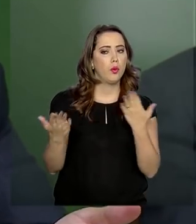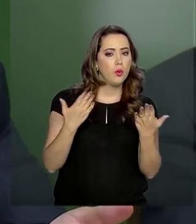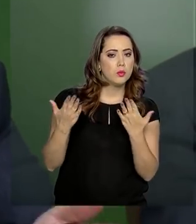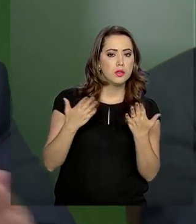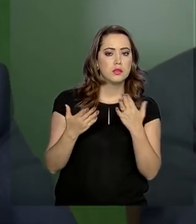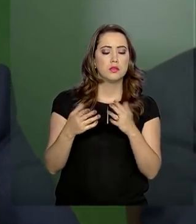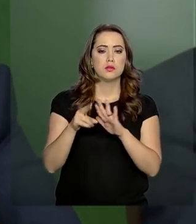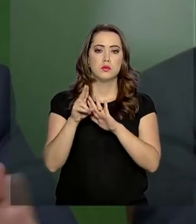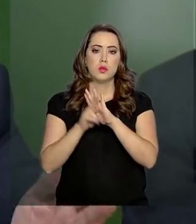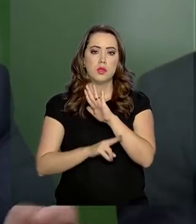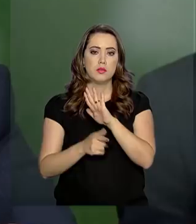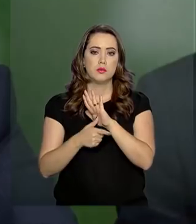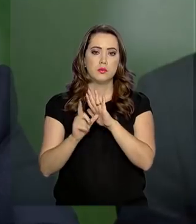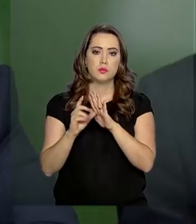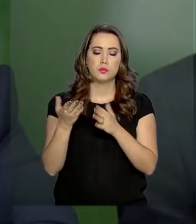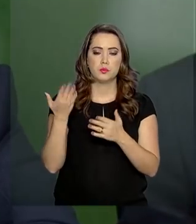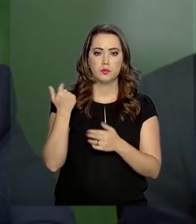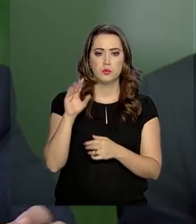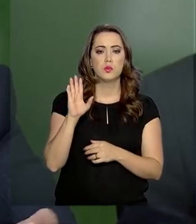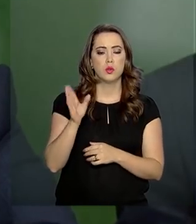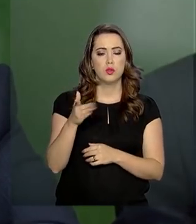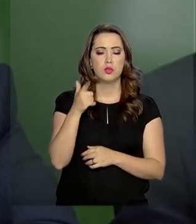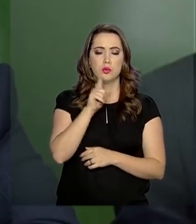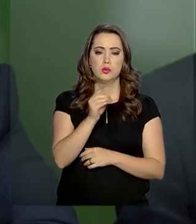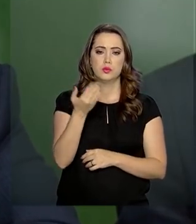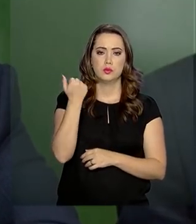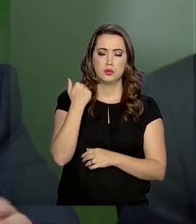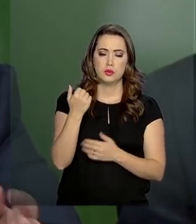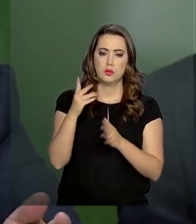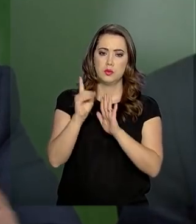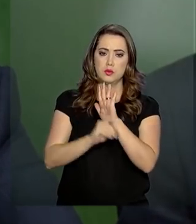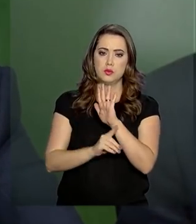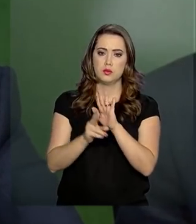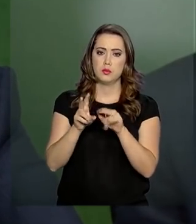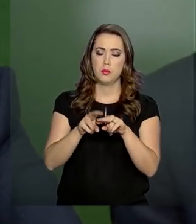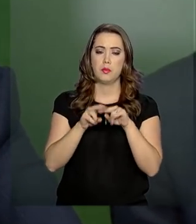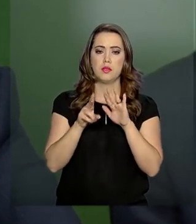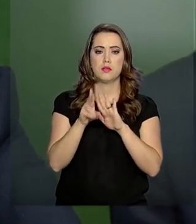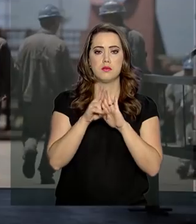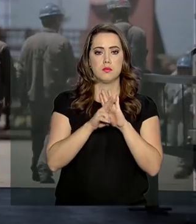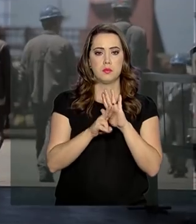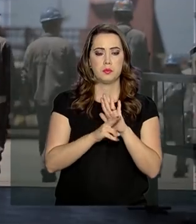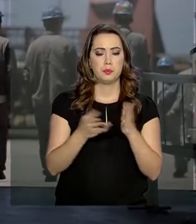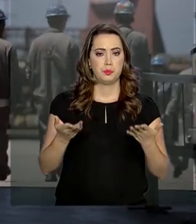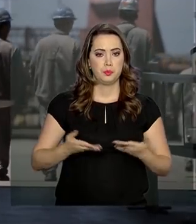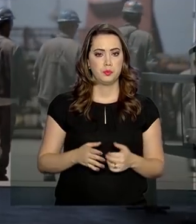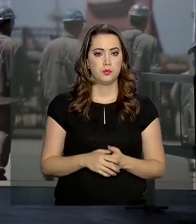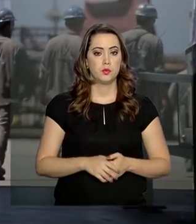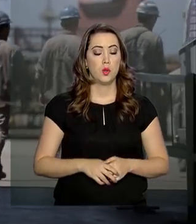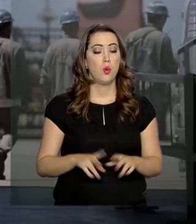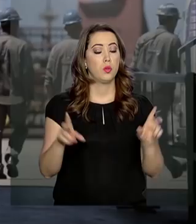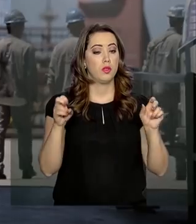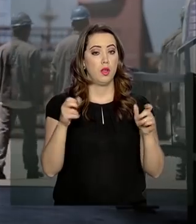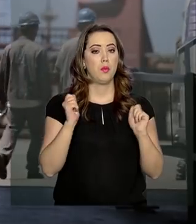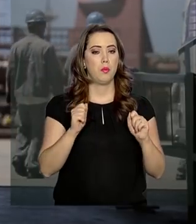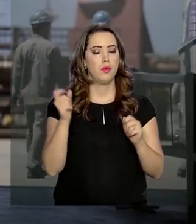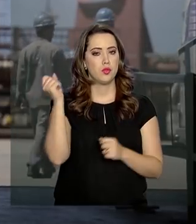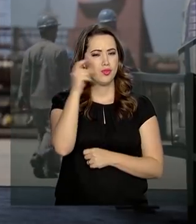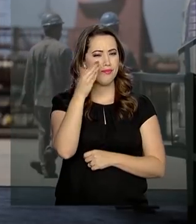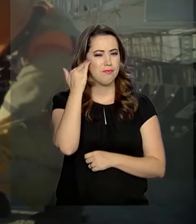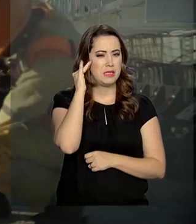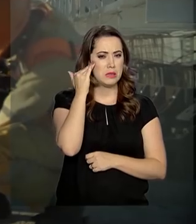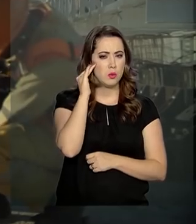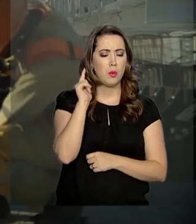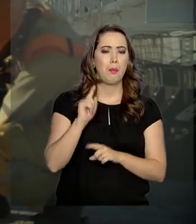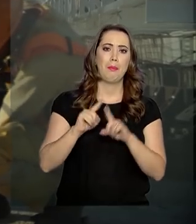que aquela que ele já obteve o direito pelas regras atuais. O assunto pode ser até difícil de